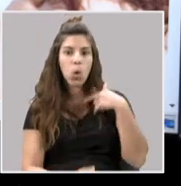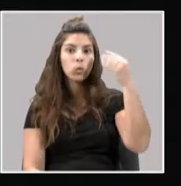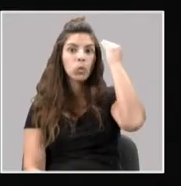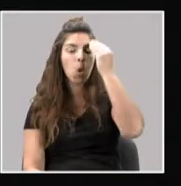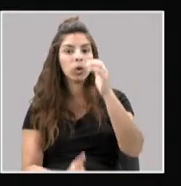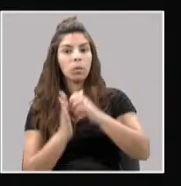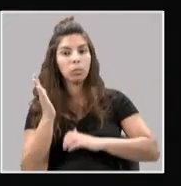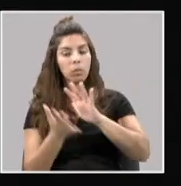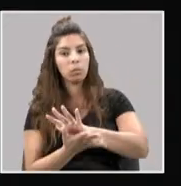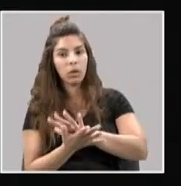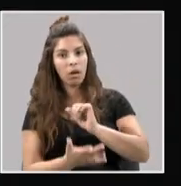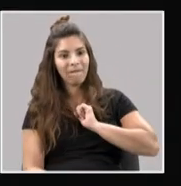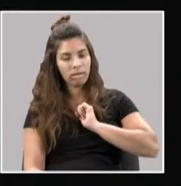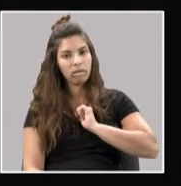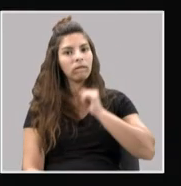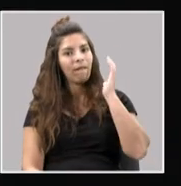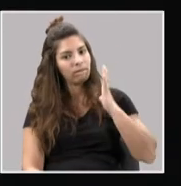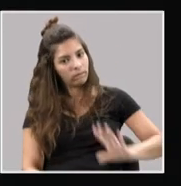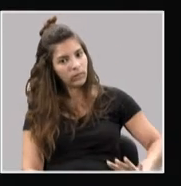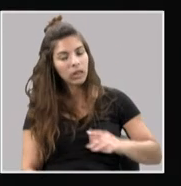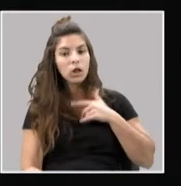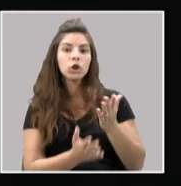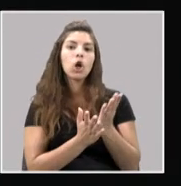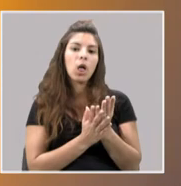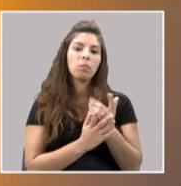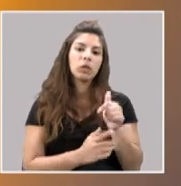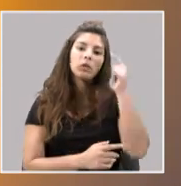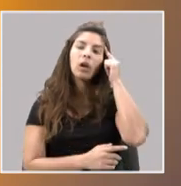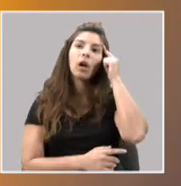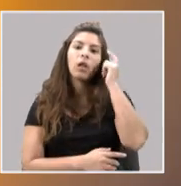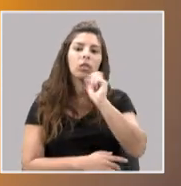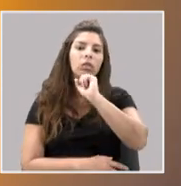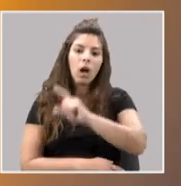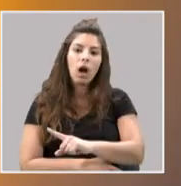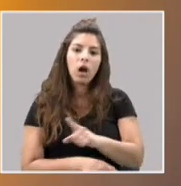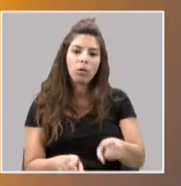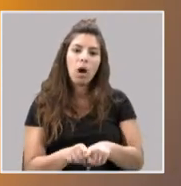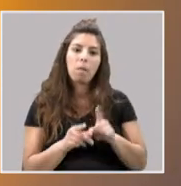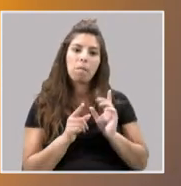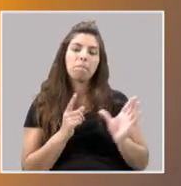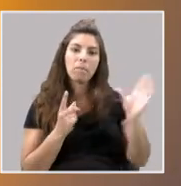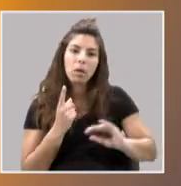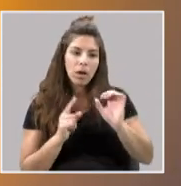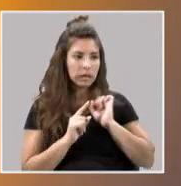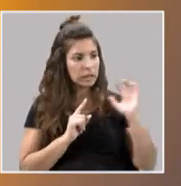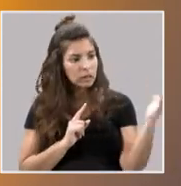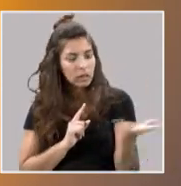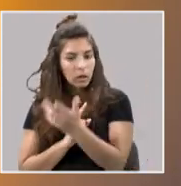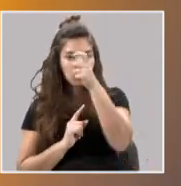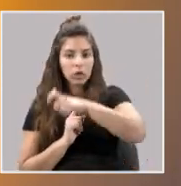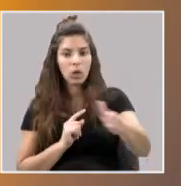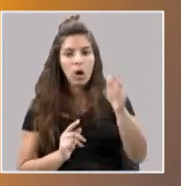sonhei em ter um artigo meu publicado, não só ao nível escolar. E eu penso, ok, isto vai abranger muito mais pessoas,